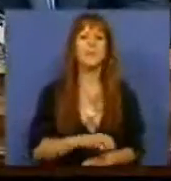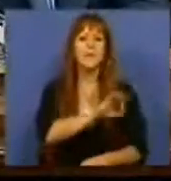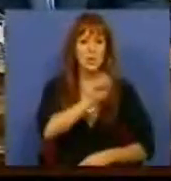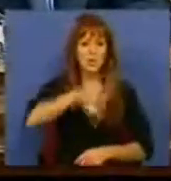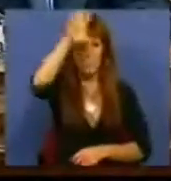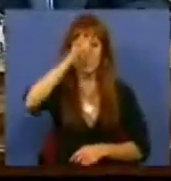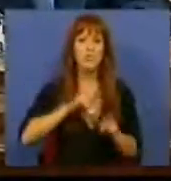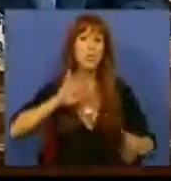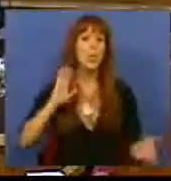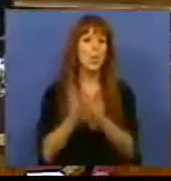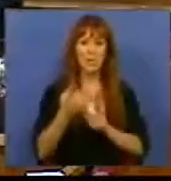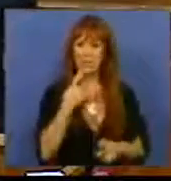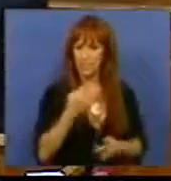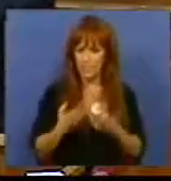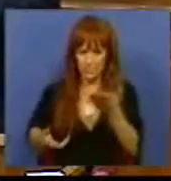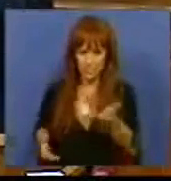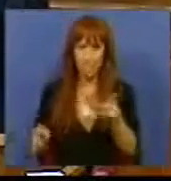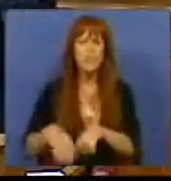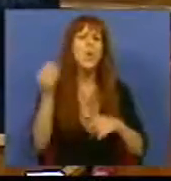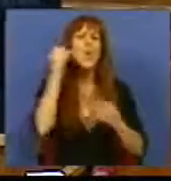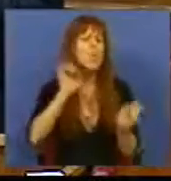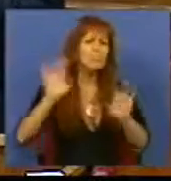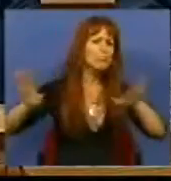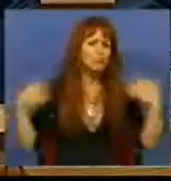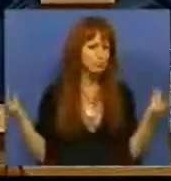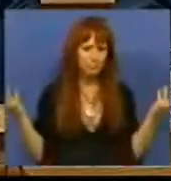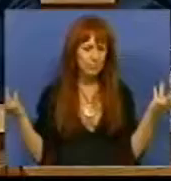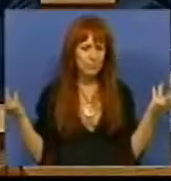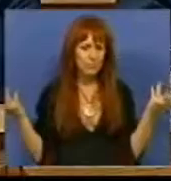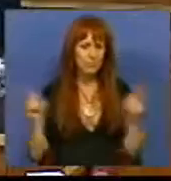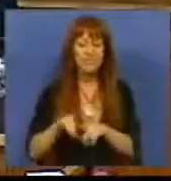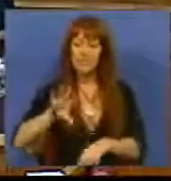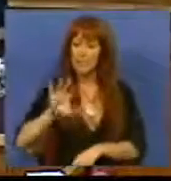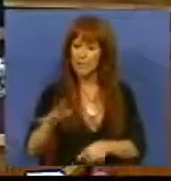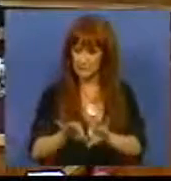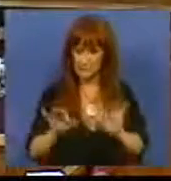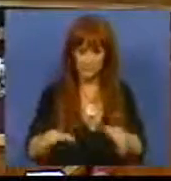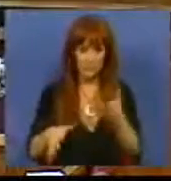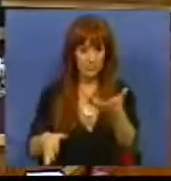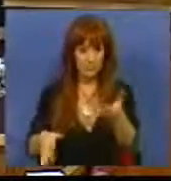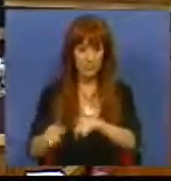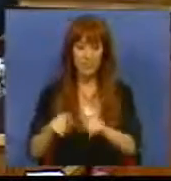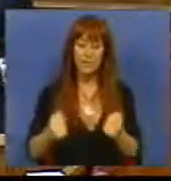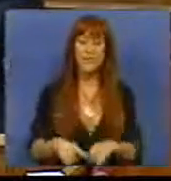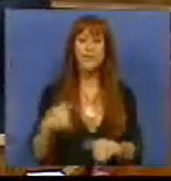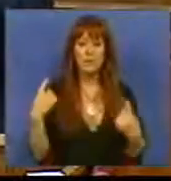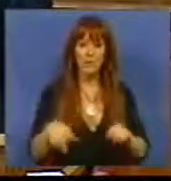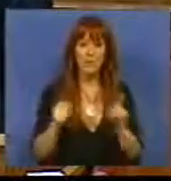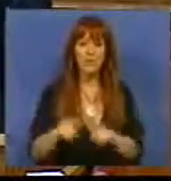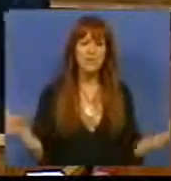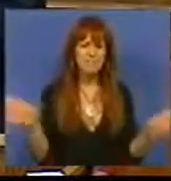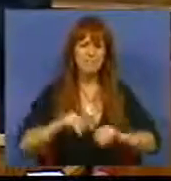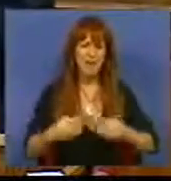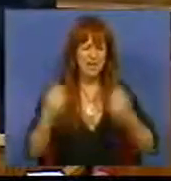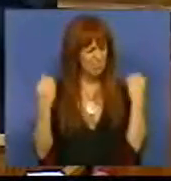uma última questão. Como é que é possível, num país em que tem uma das